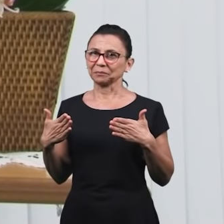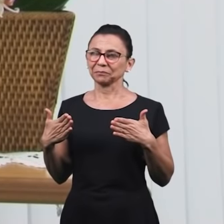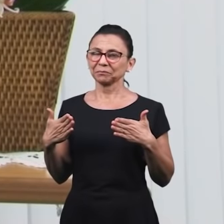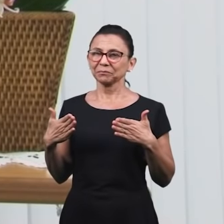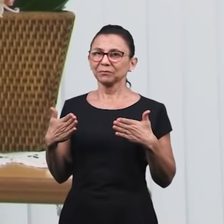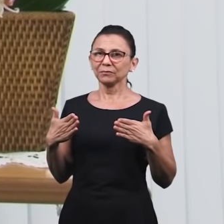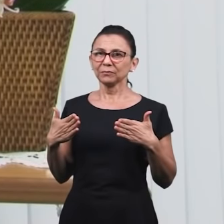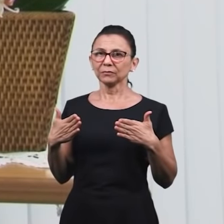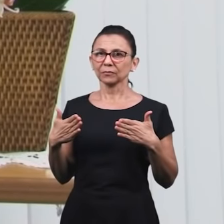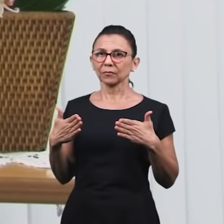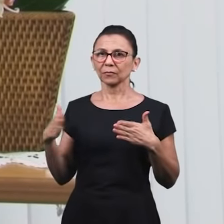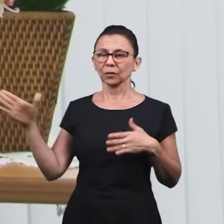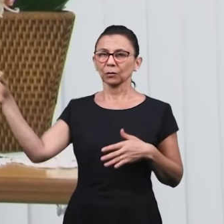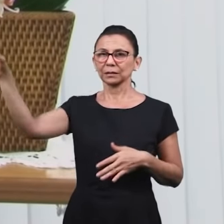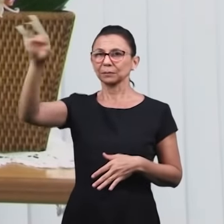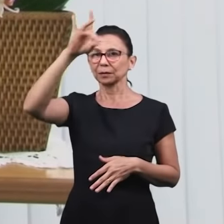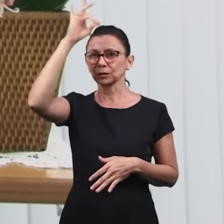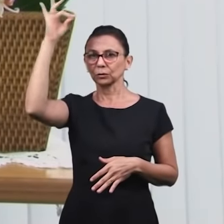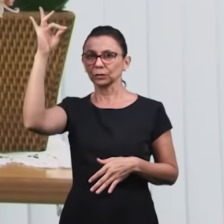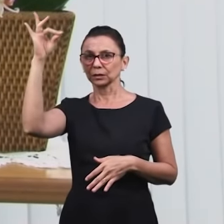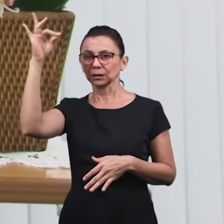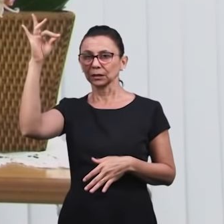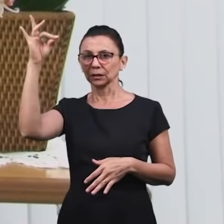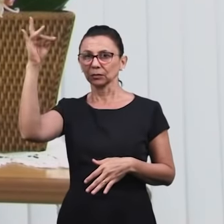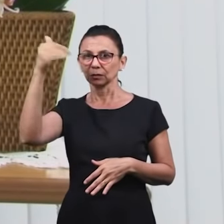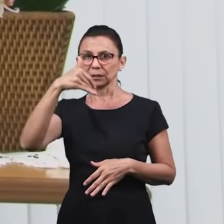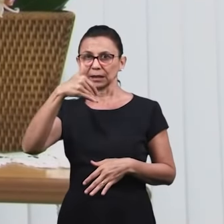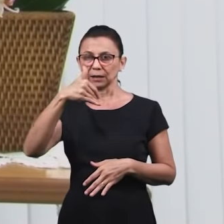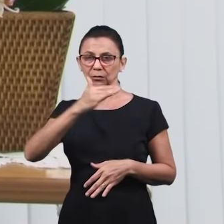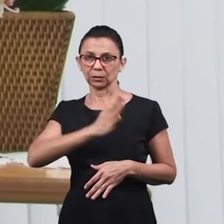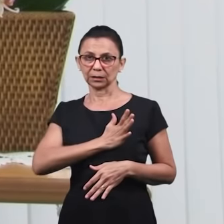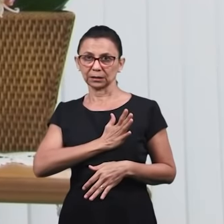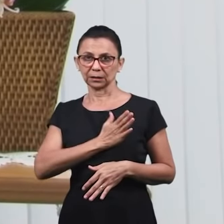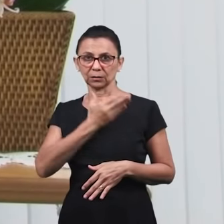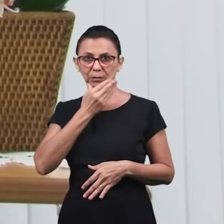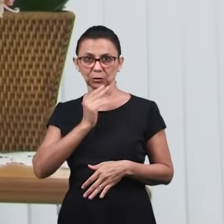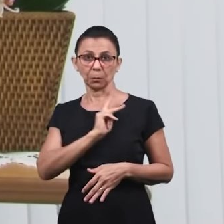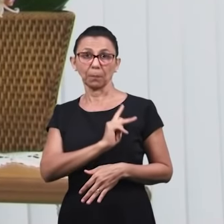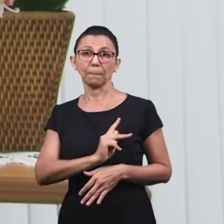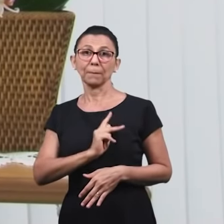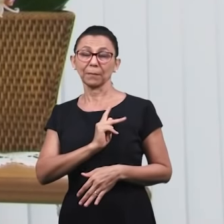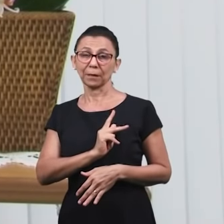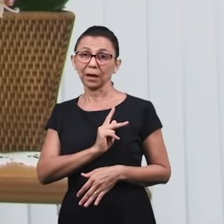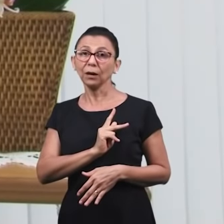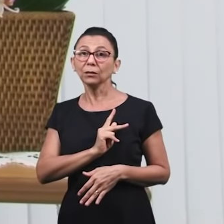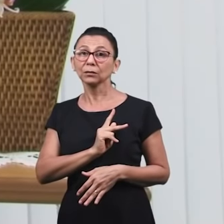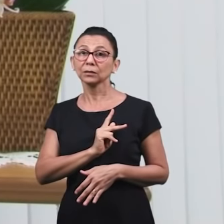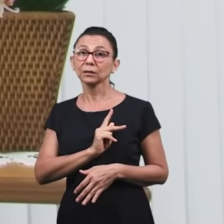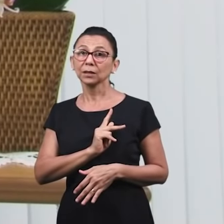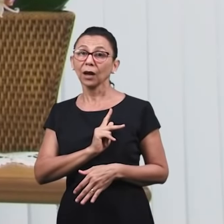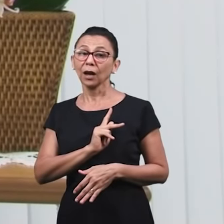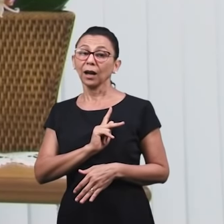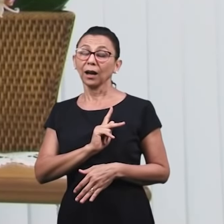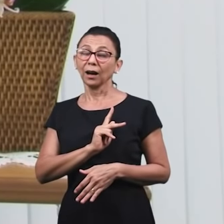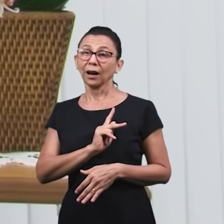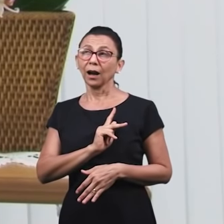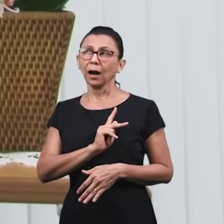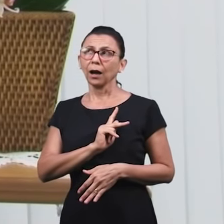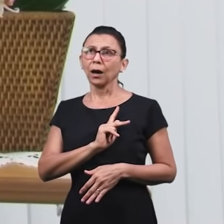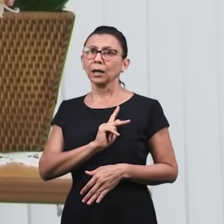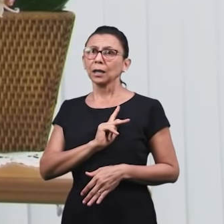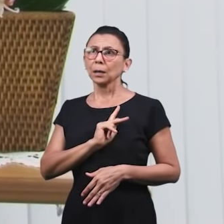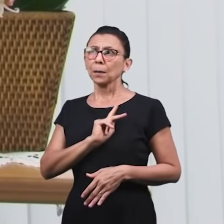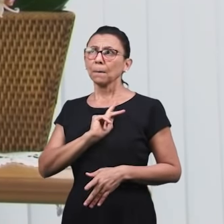Porque agora, com a palavra do Senhor, com o Espírito Santo na vida dele, ele então agora, o que era o